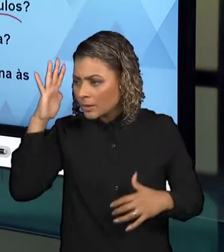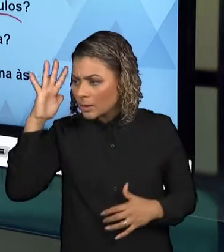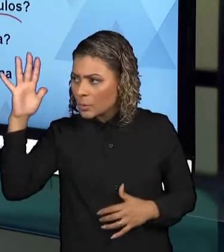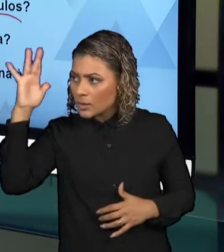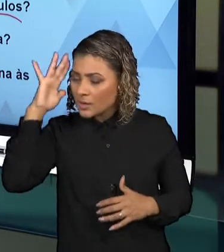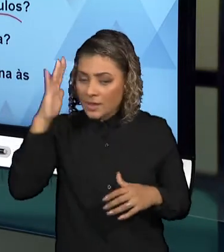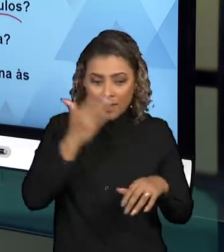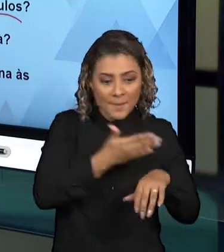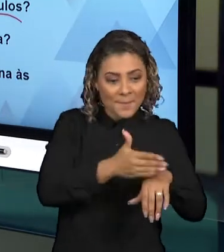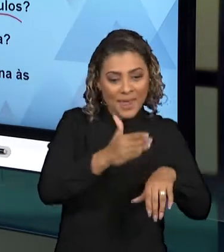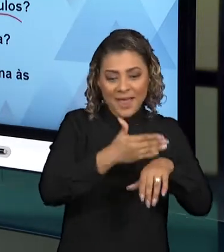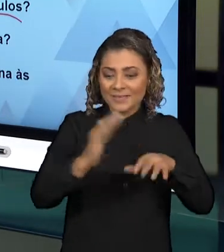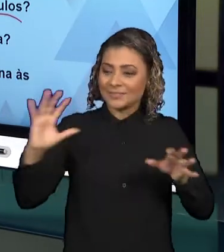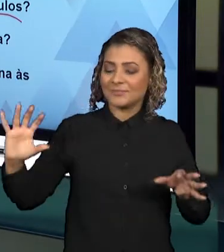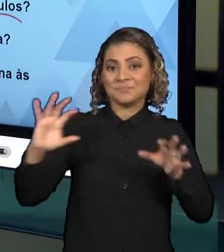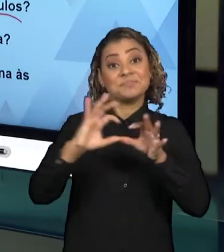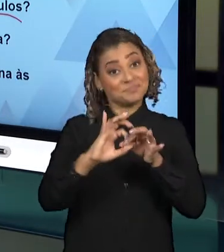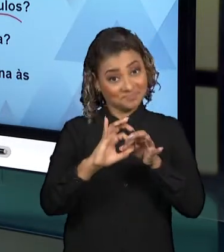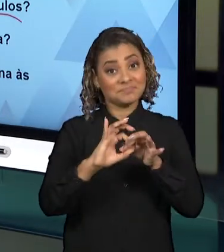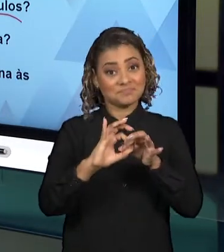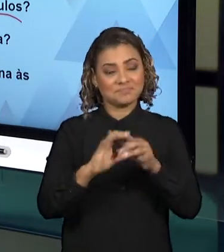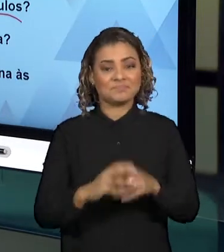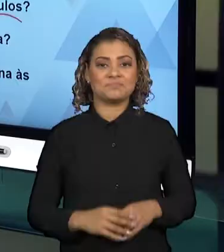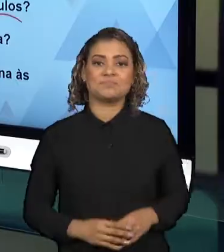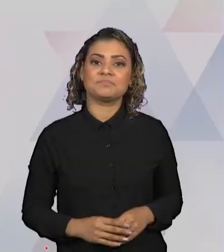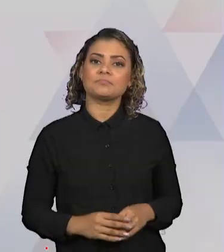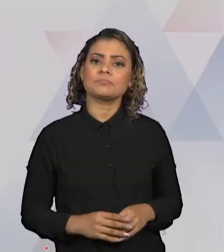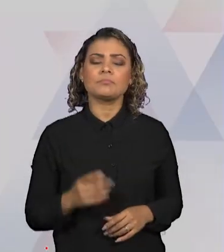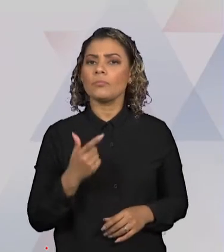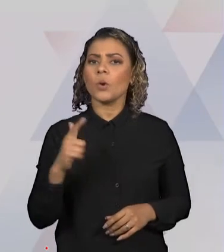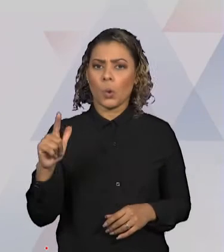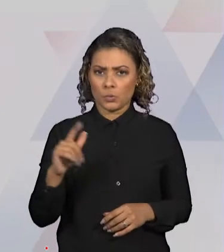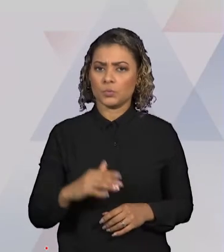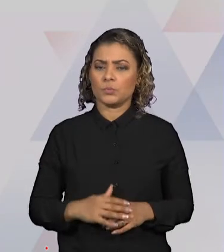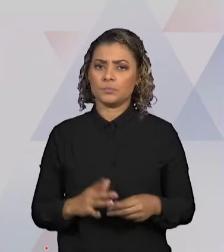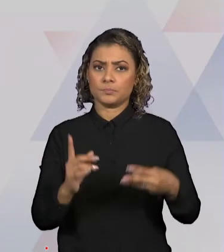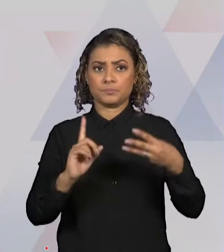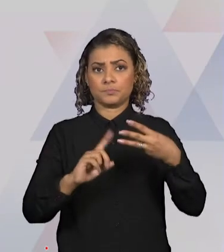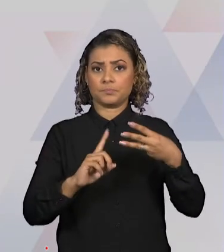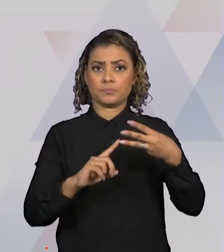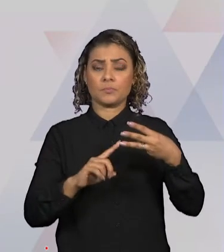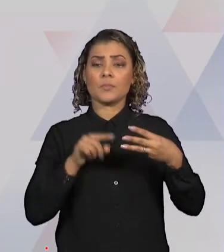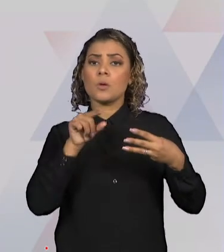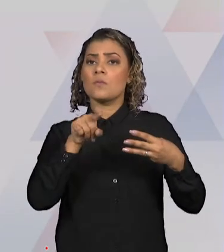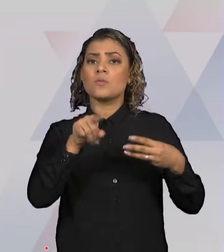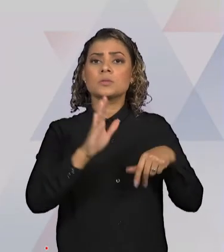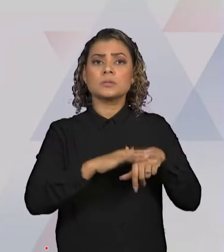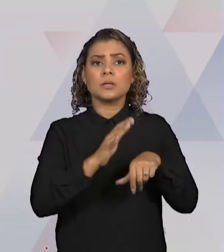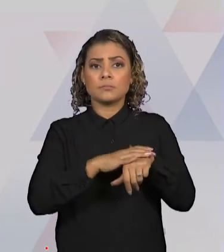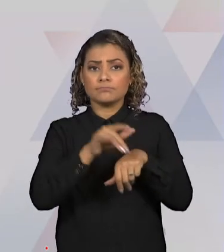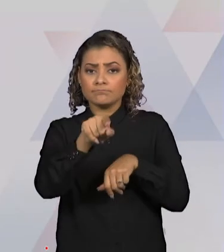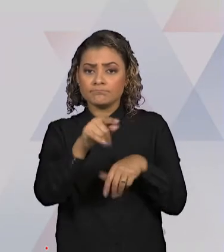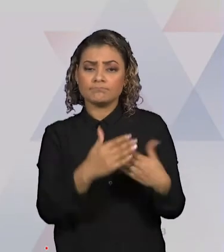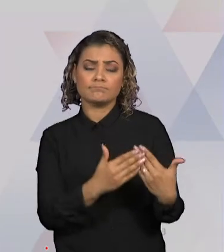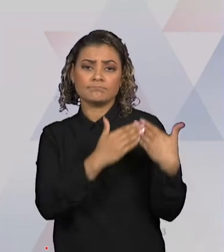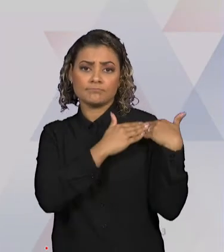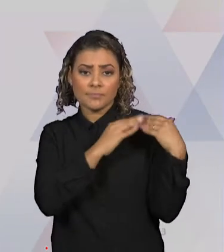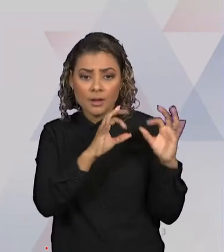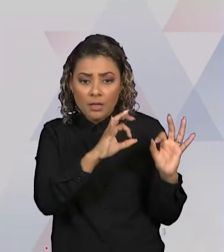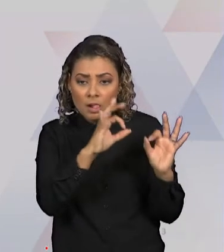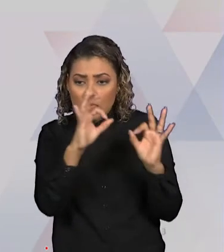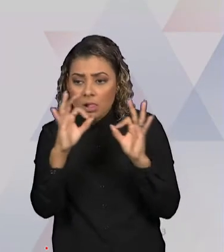com a prática. Mais uma questão, o que você, observador, aprendeu